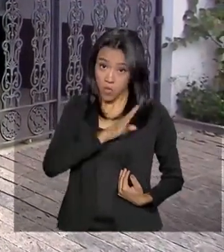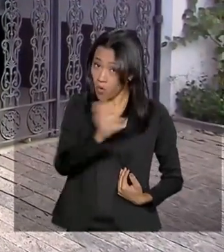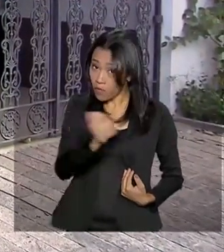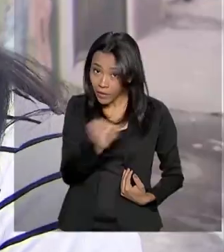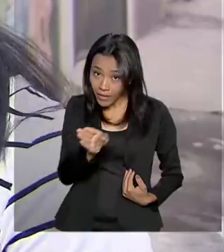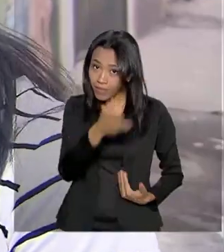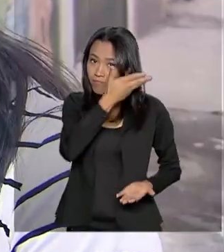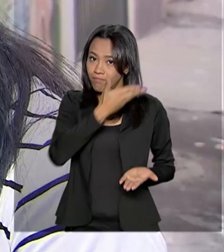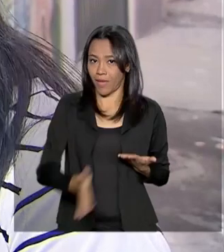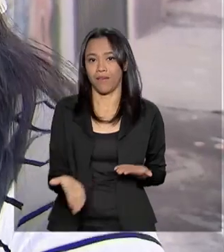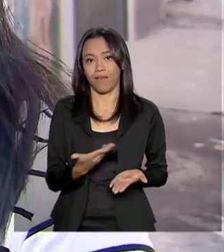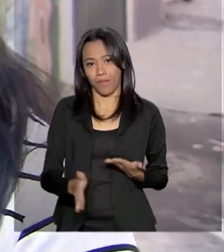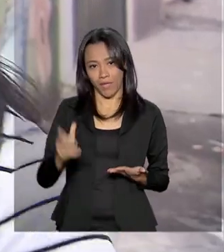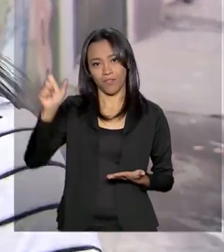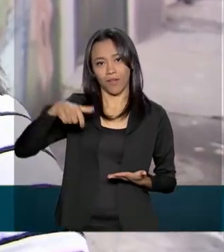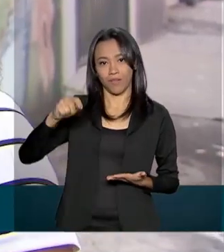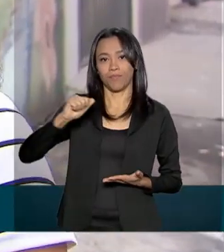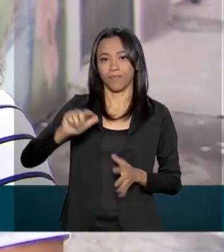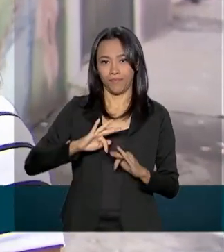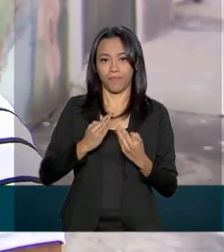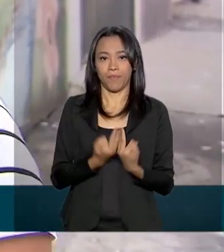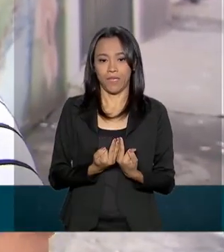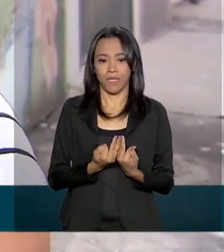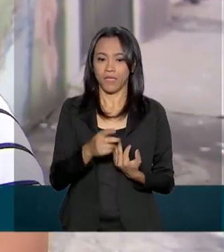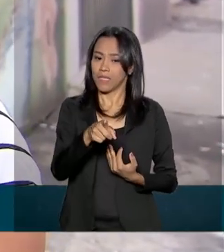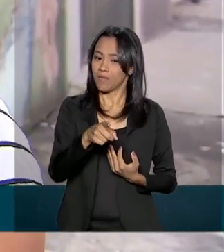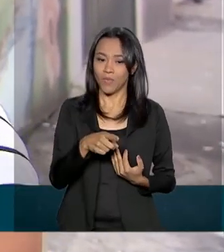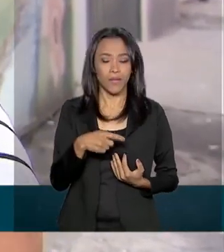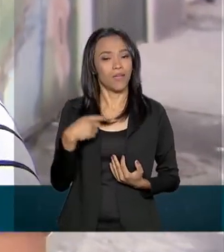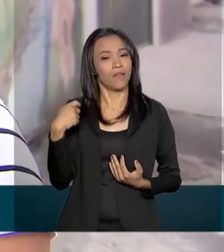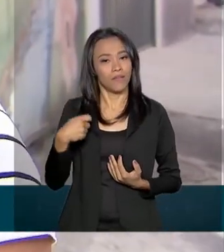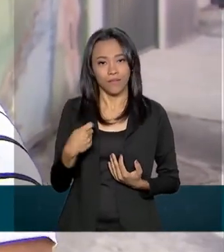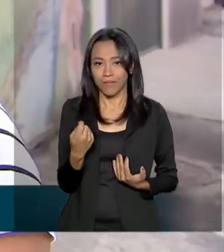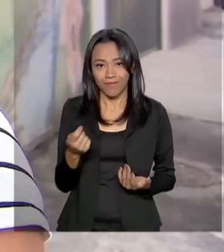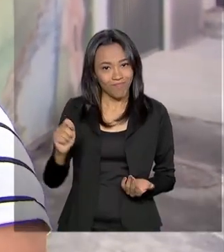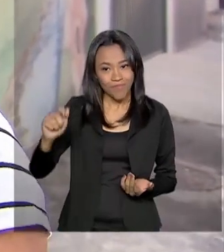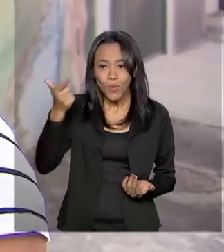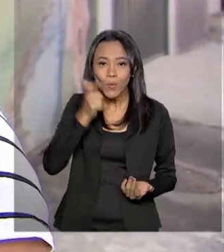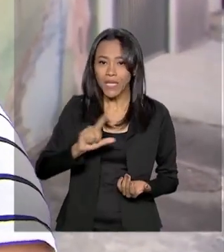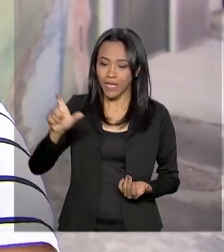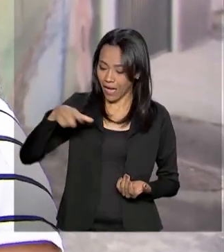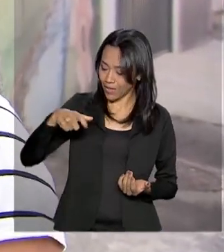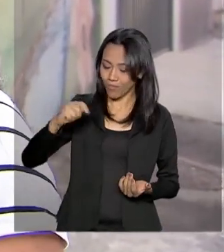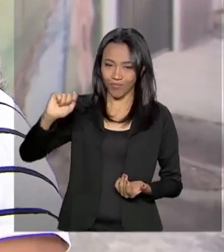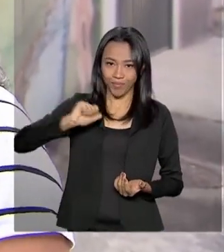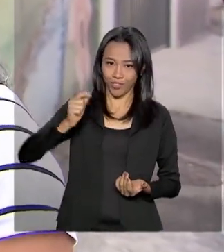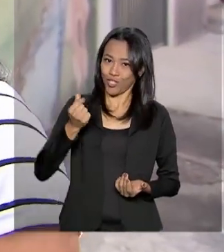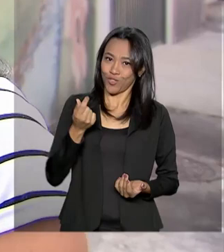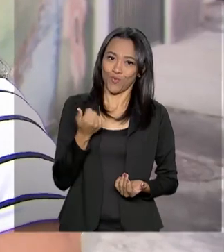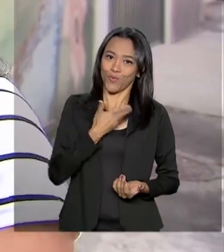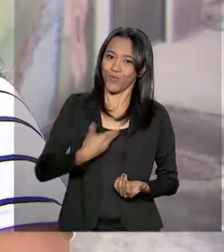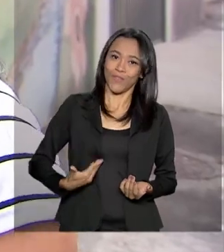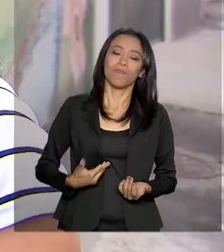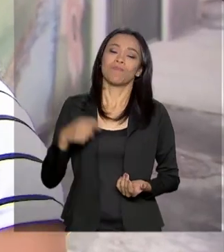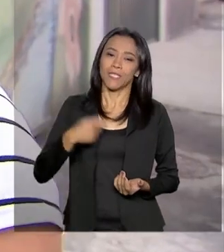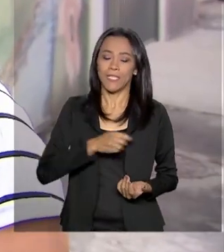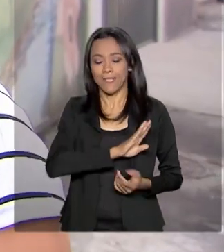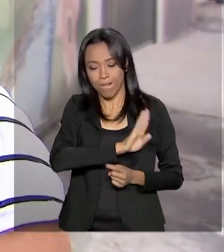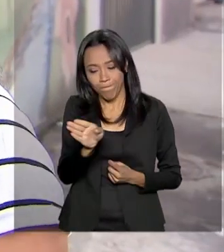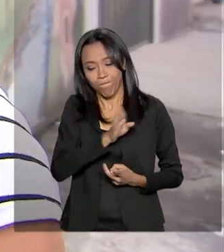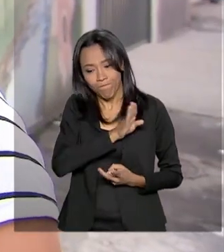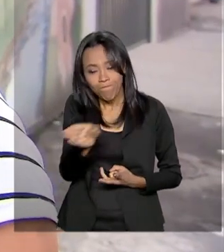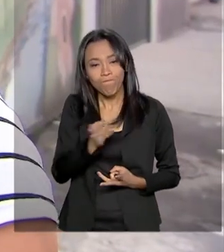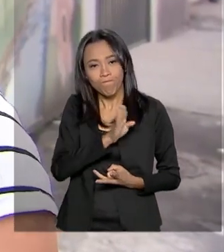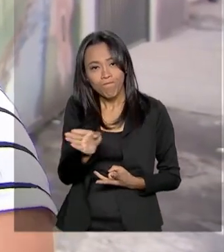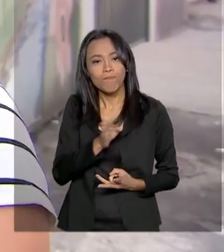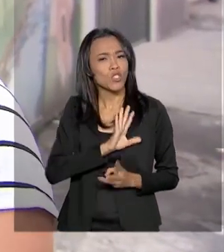benefício. Tem que cumprir, porque se não frequentar eles não liberam. Então a gente tem que participar de médico, de